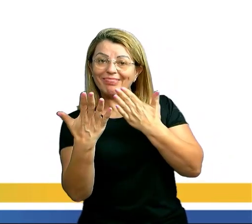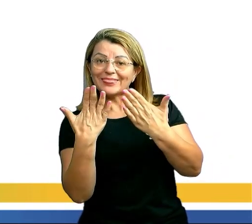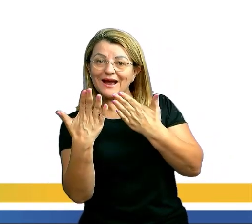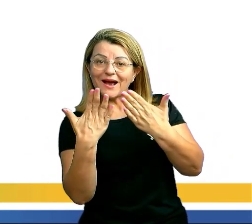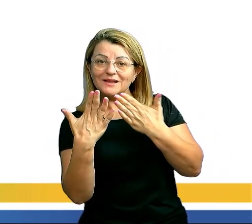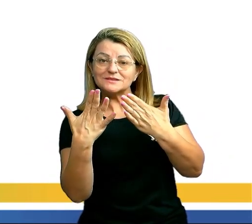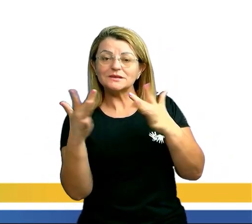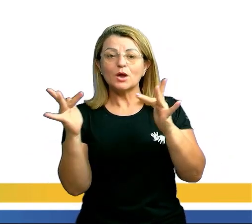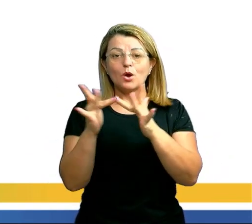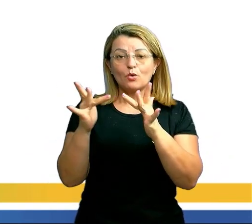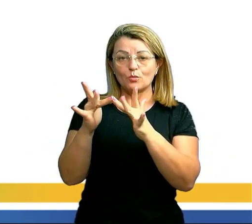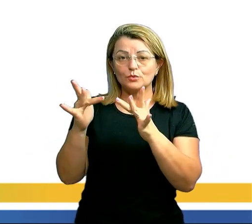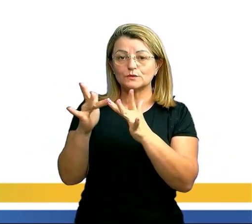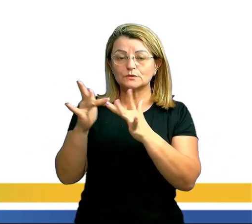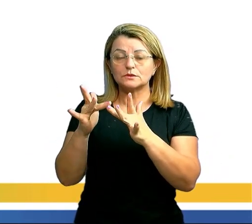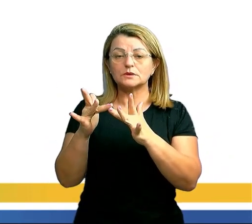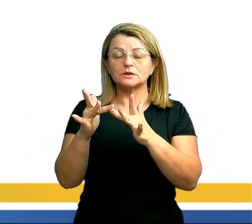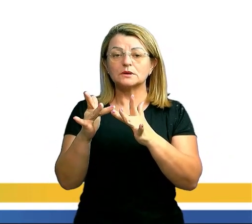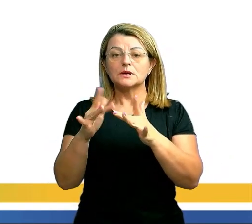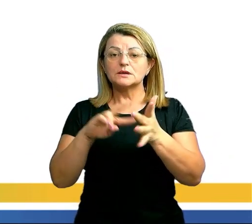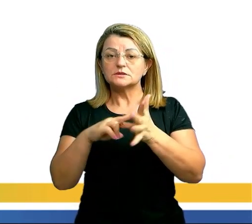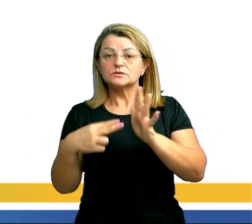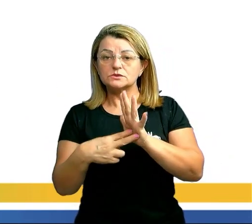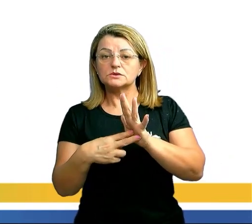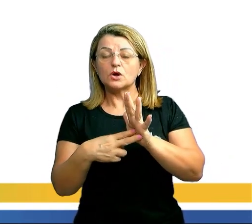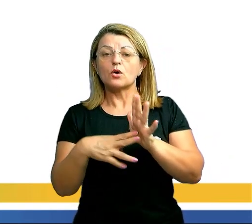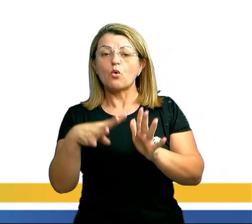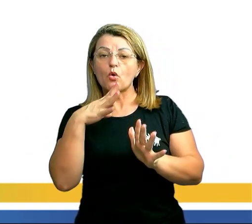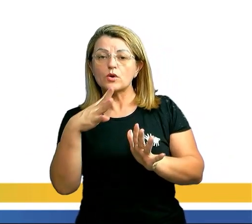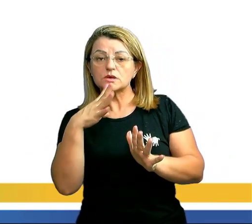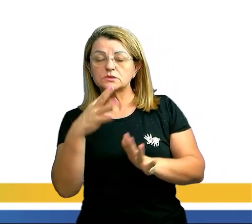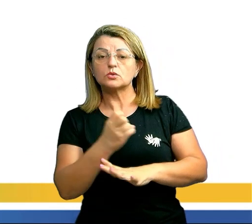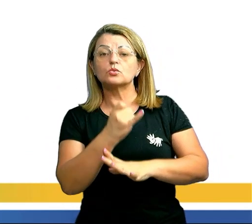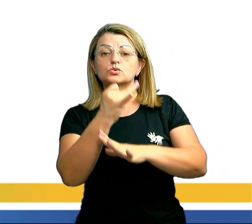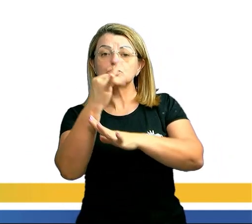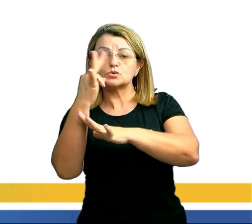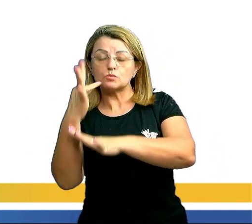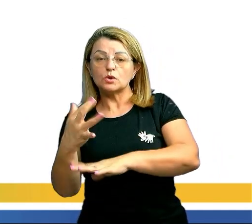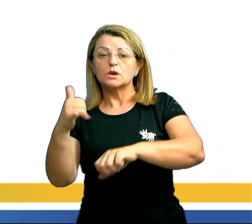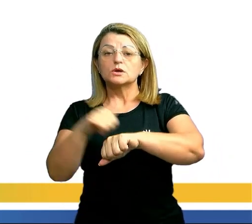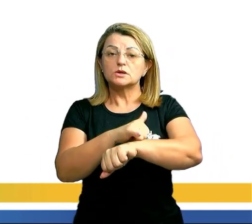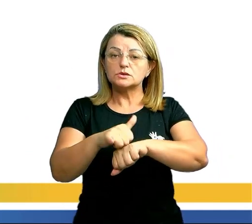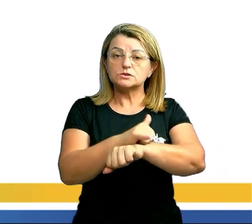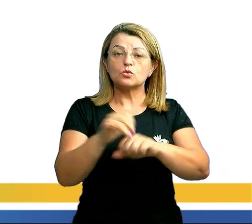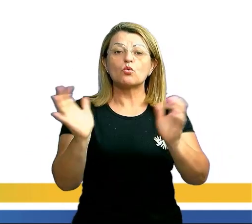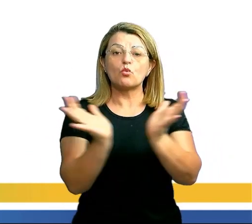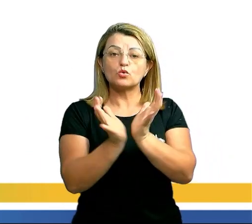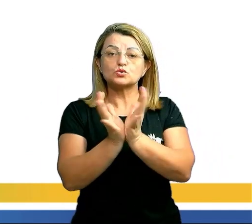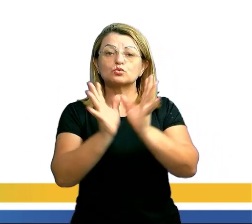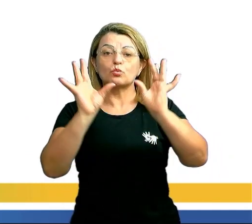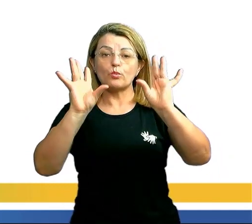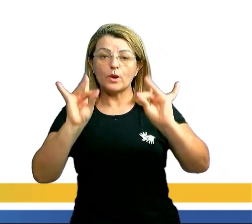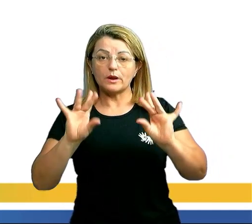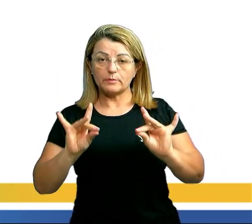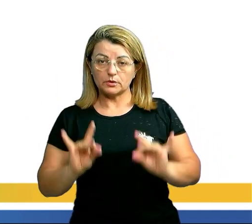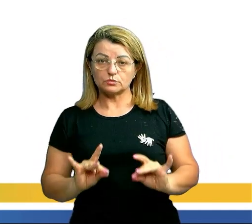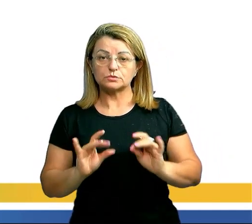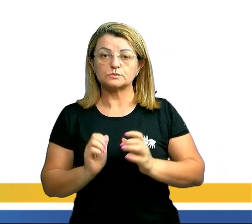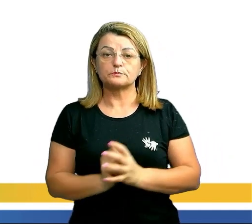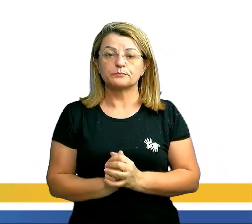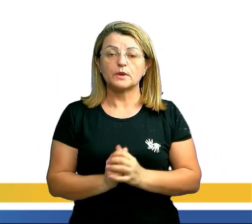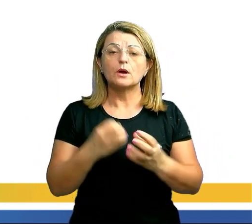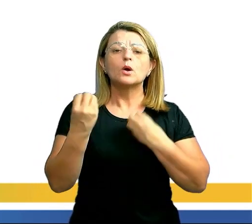tá? Que se destina a conhecer e contar os diferentes modos de organizar conjuntos e seus elementos. Como assim, professor?